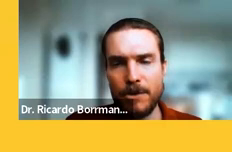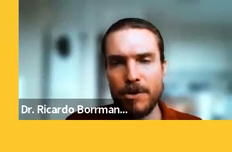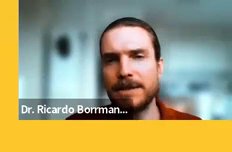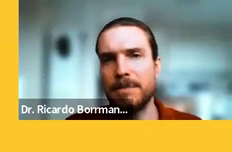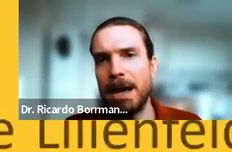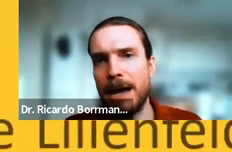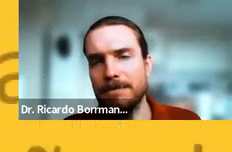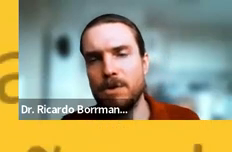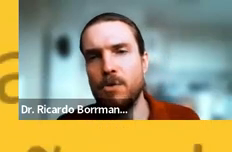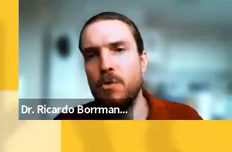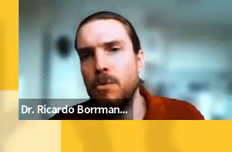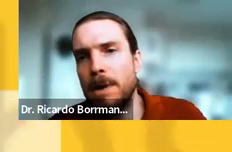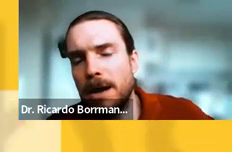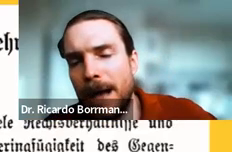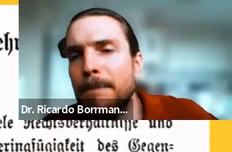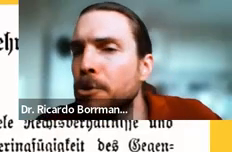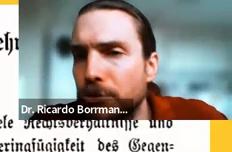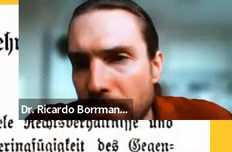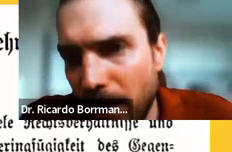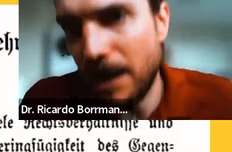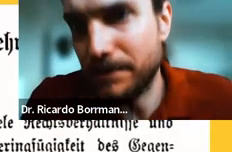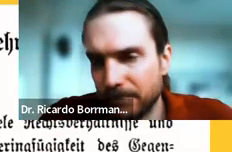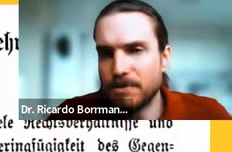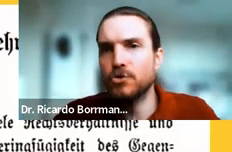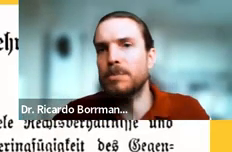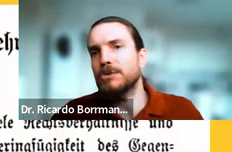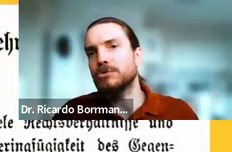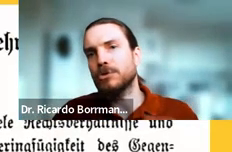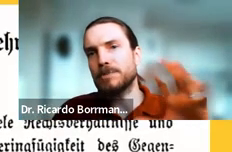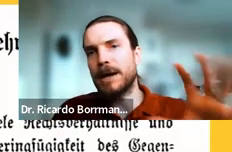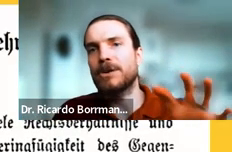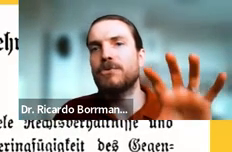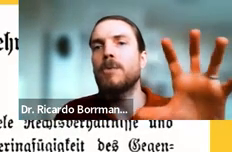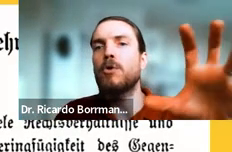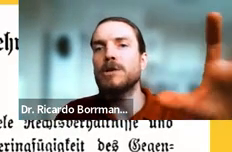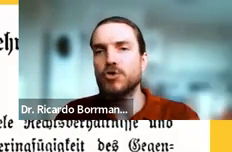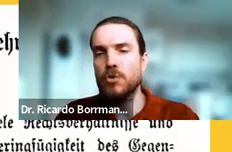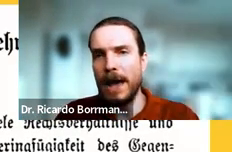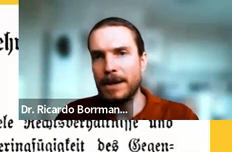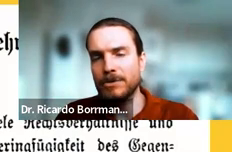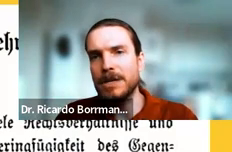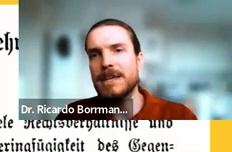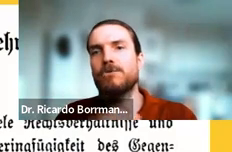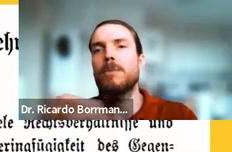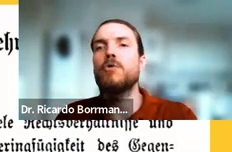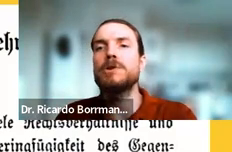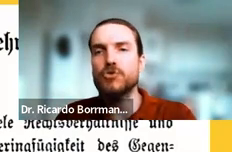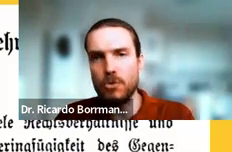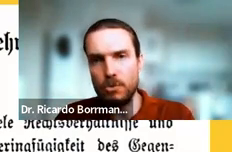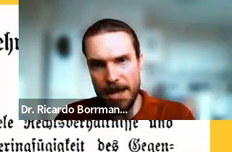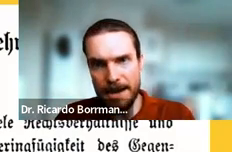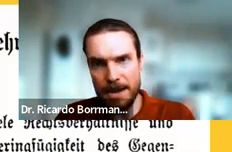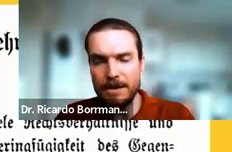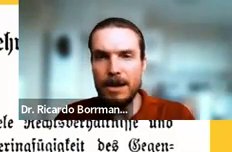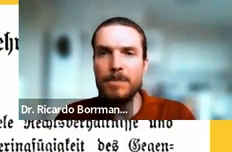eu queria terminar há muito o que falar sobre o Tobias Barreto a forma como ele usou o Heckel e a forma como ele